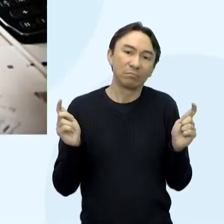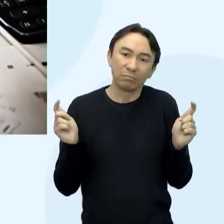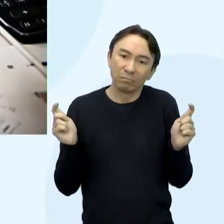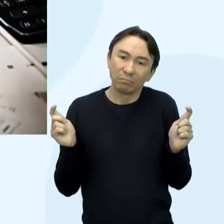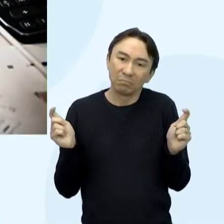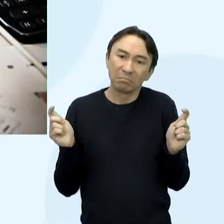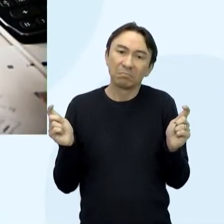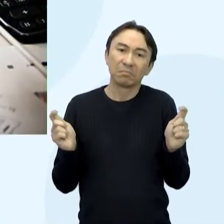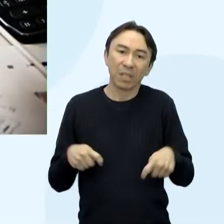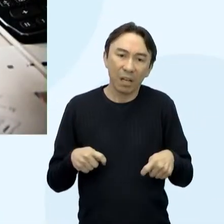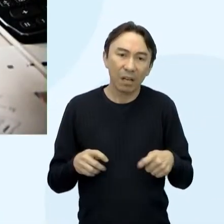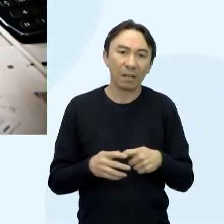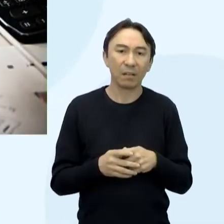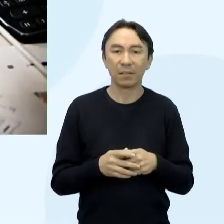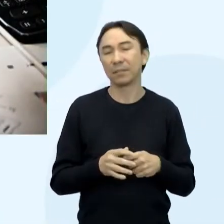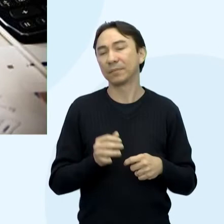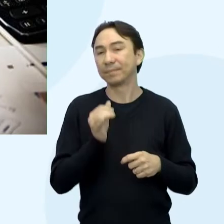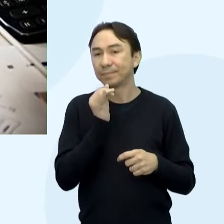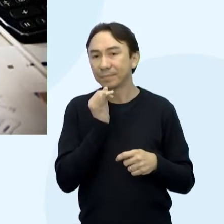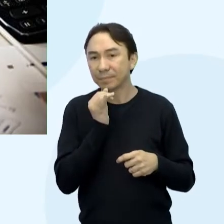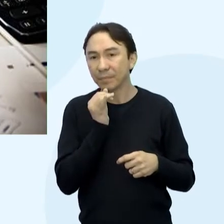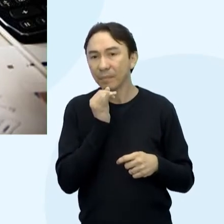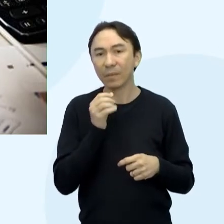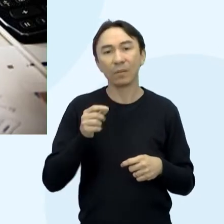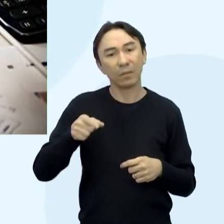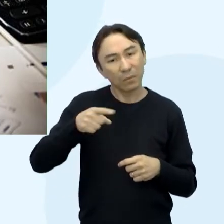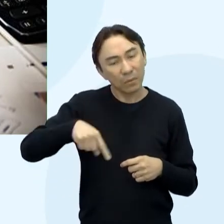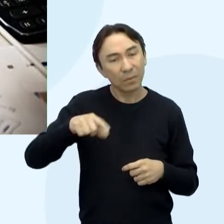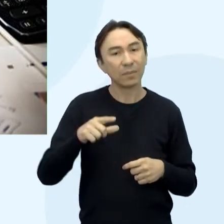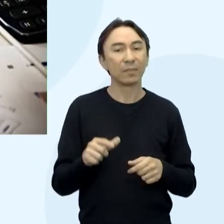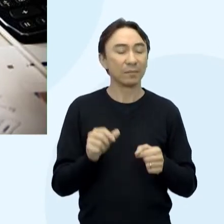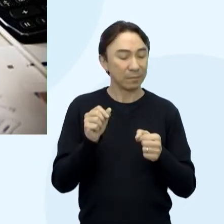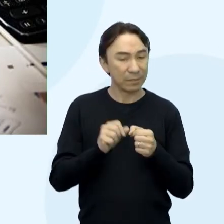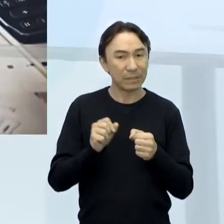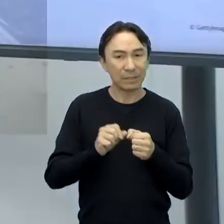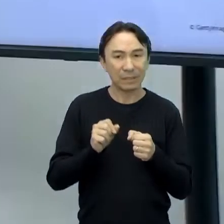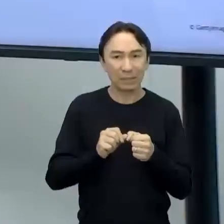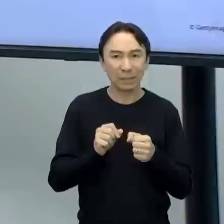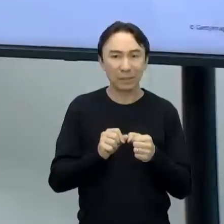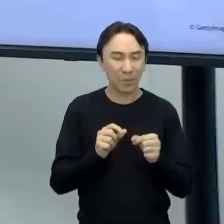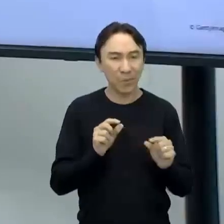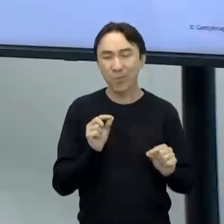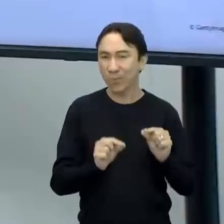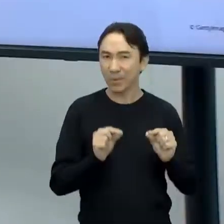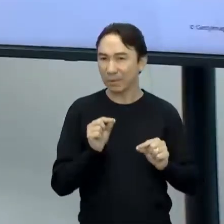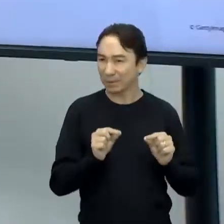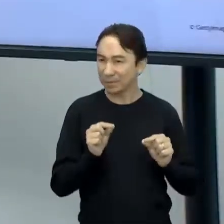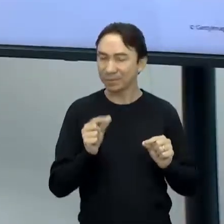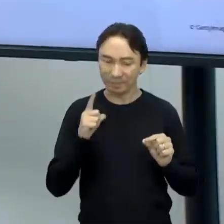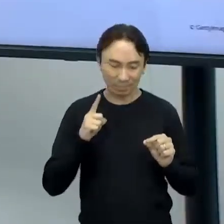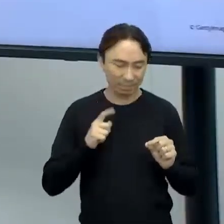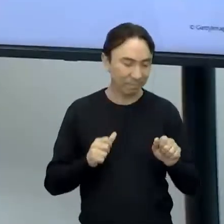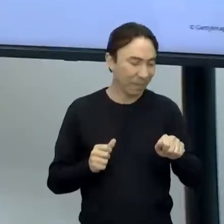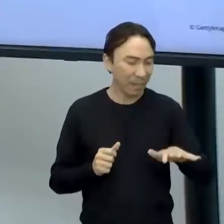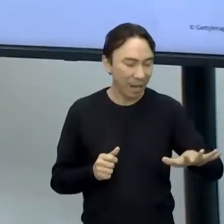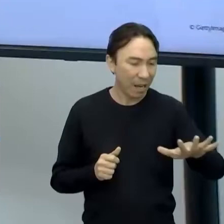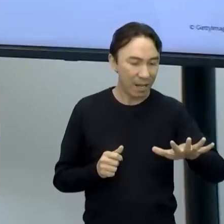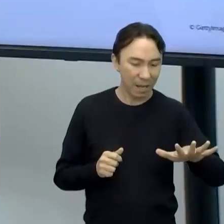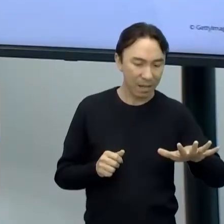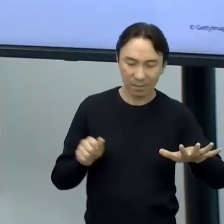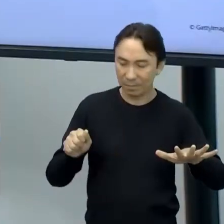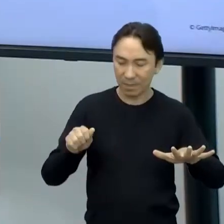Em que área nós vamos entrar para desenvolver alguma coisa? Em que área nós vamos